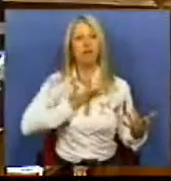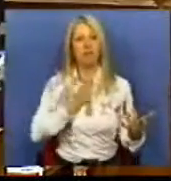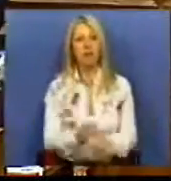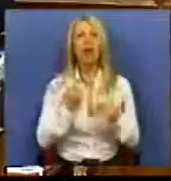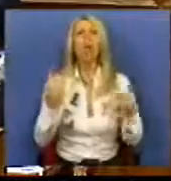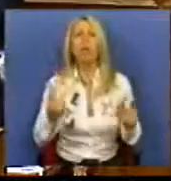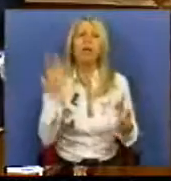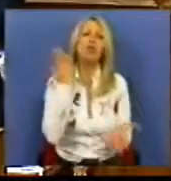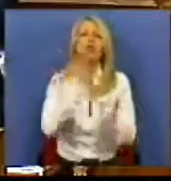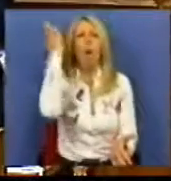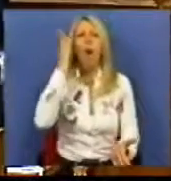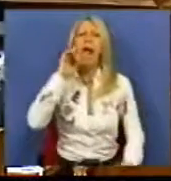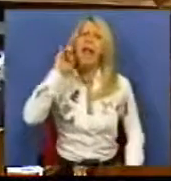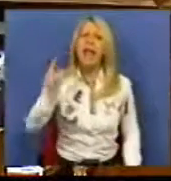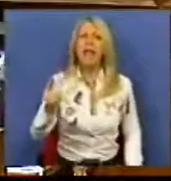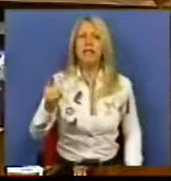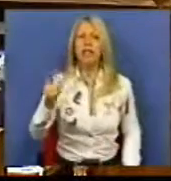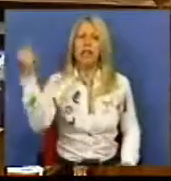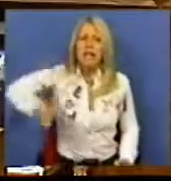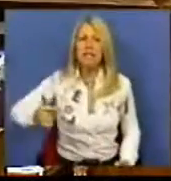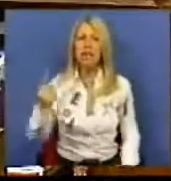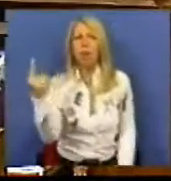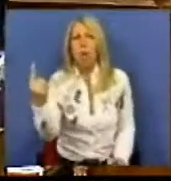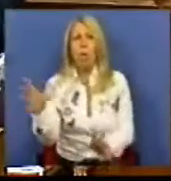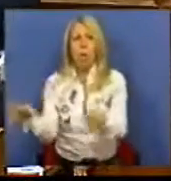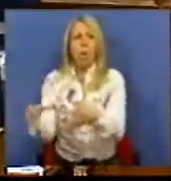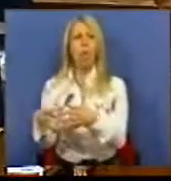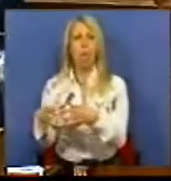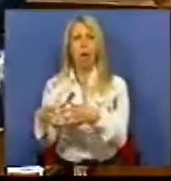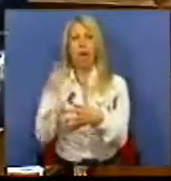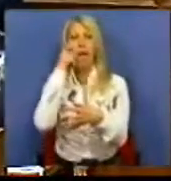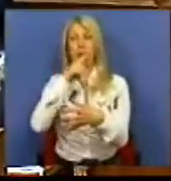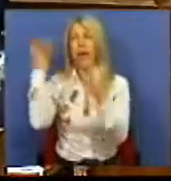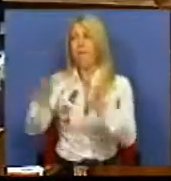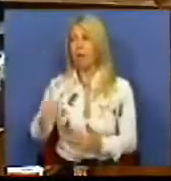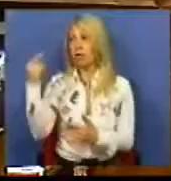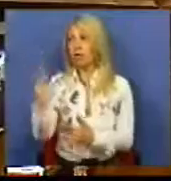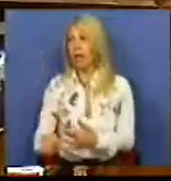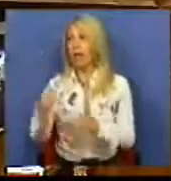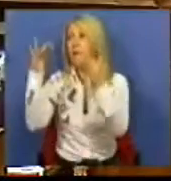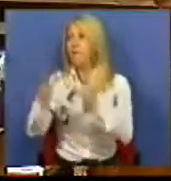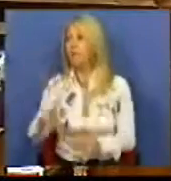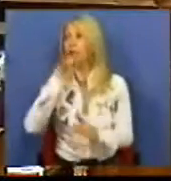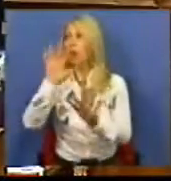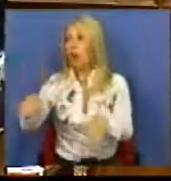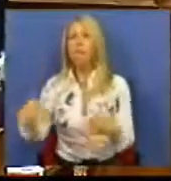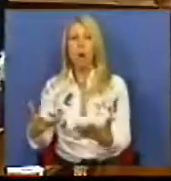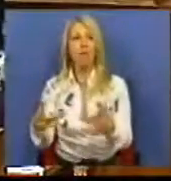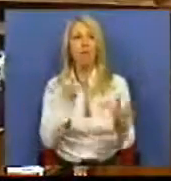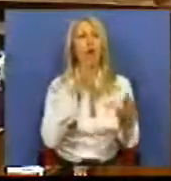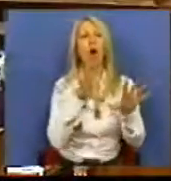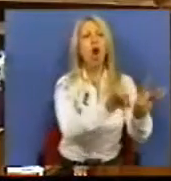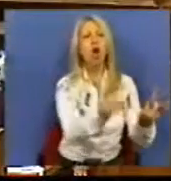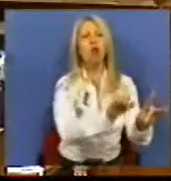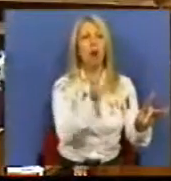exijam uns, aos que menos têm e menos podem, e não se toca nos grandes senhores do dinheiro, Sr. Primeiro-Ministro?